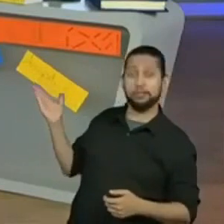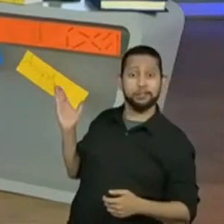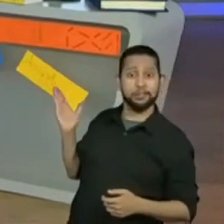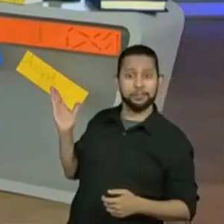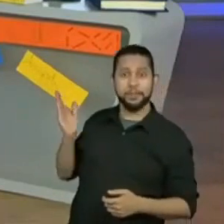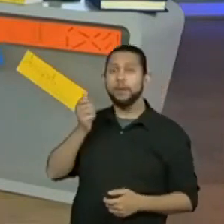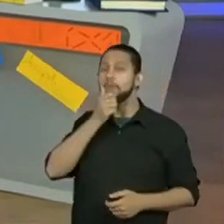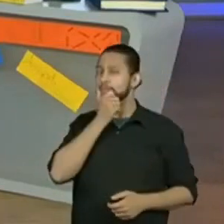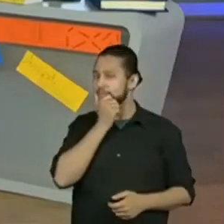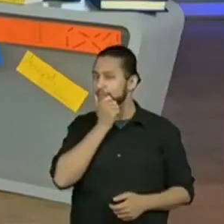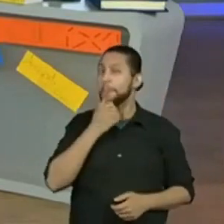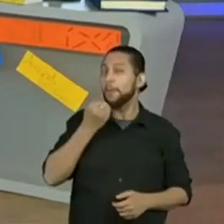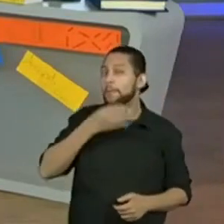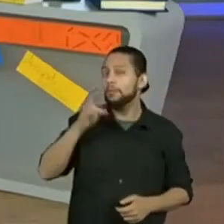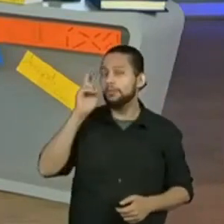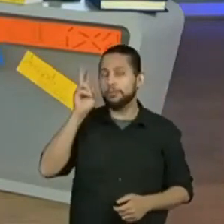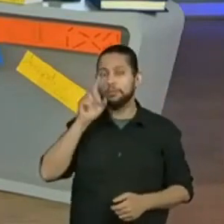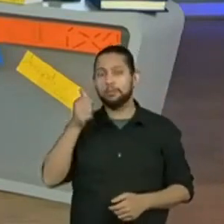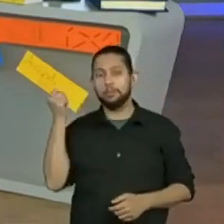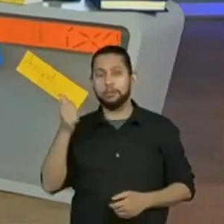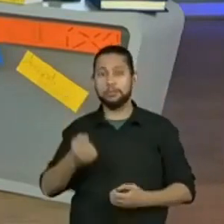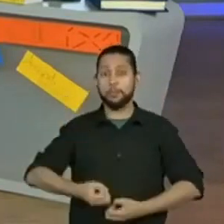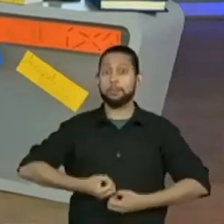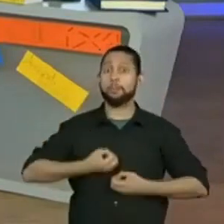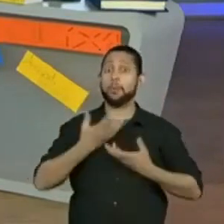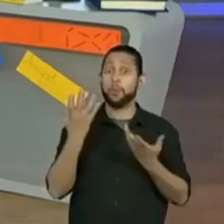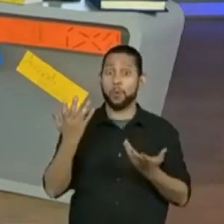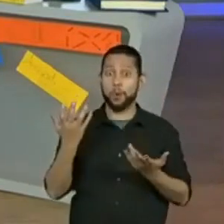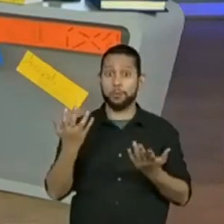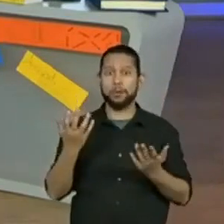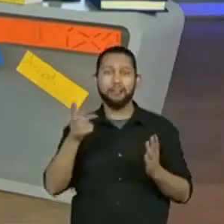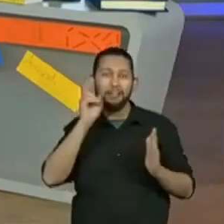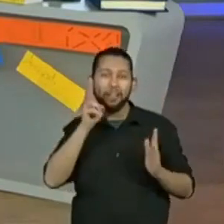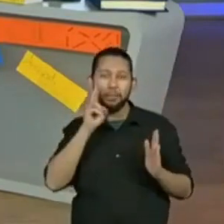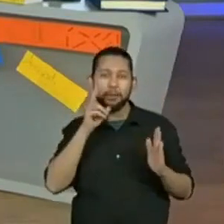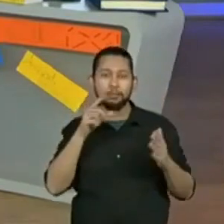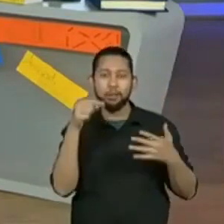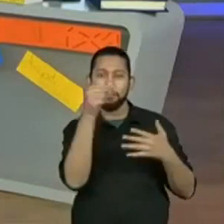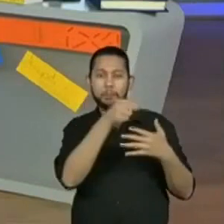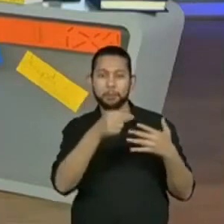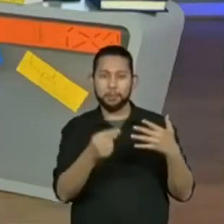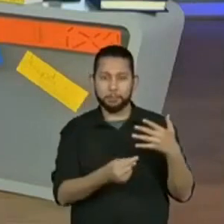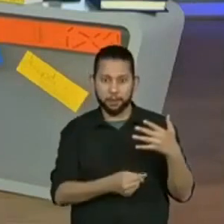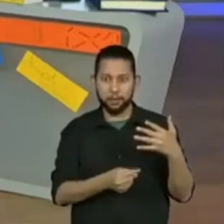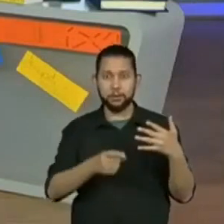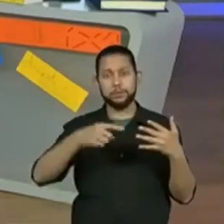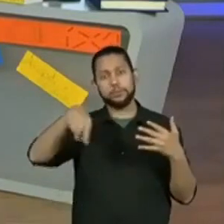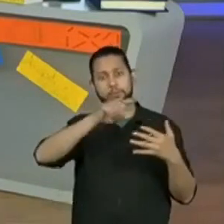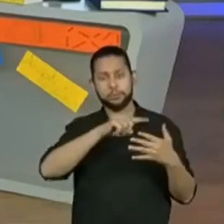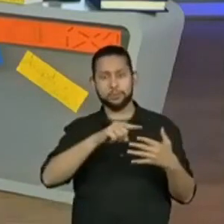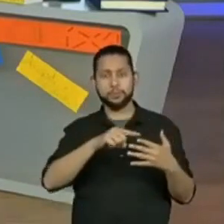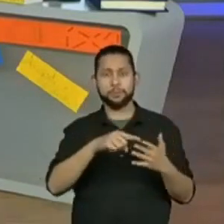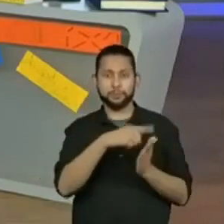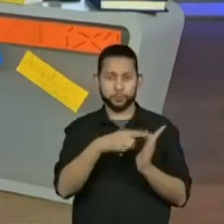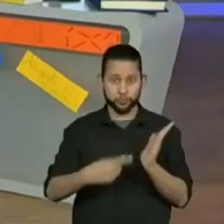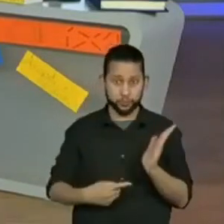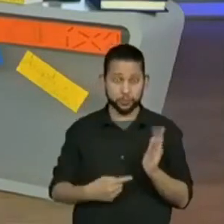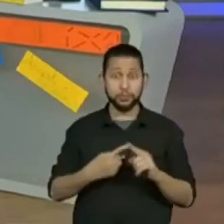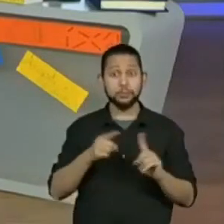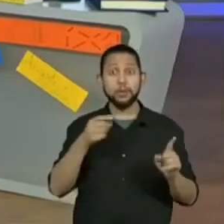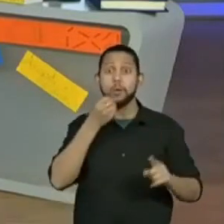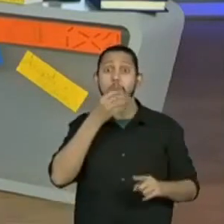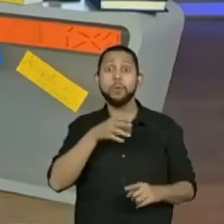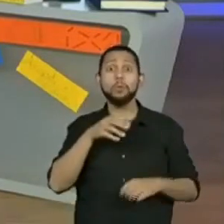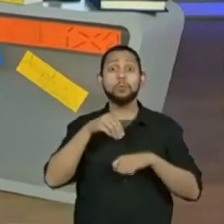lembrar, de demonstrar um poema que não estava no rol da apostila que vocês estão trabalhando, mas é legal passar